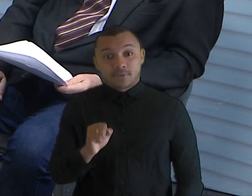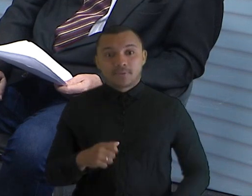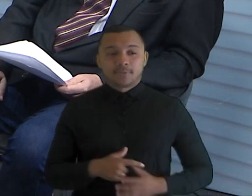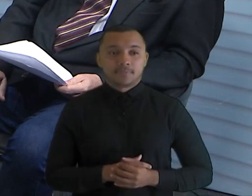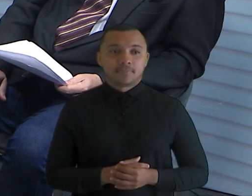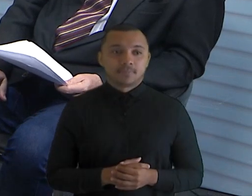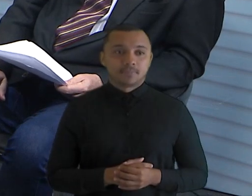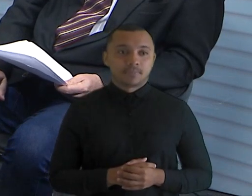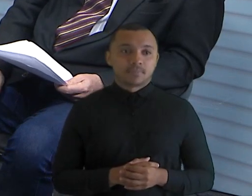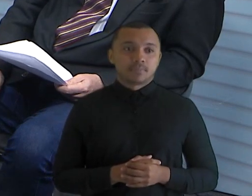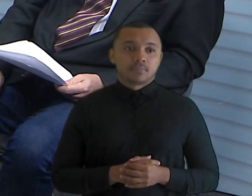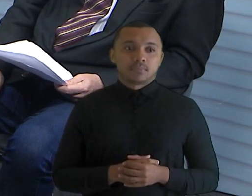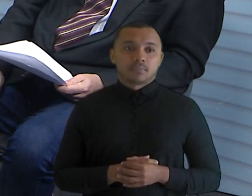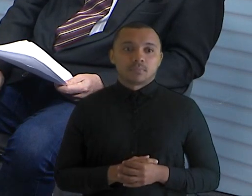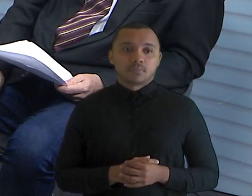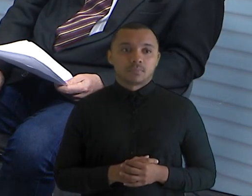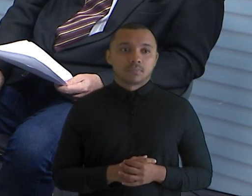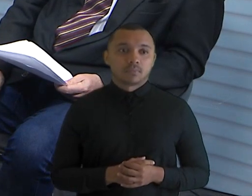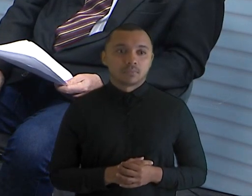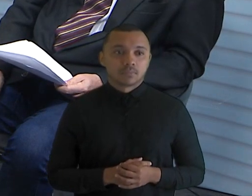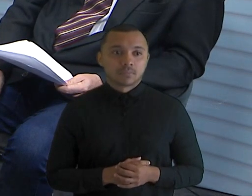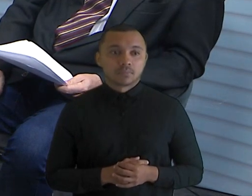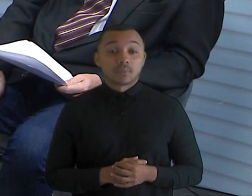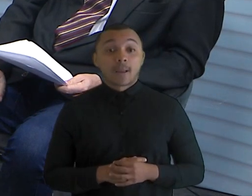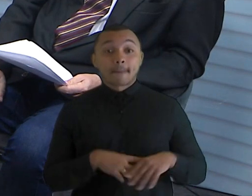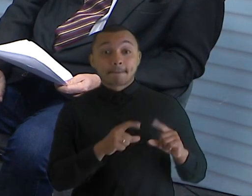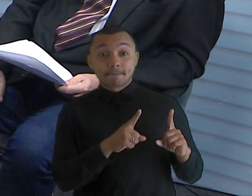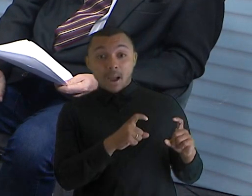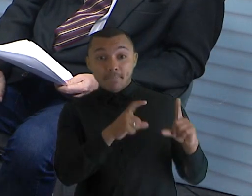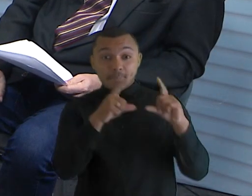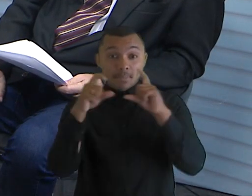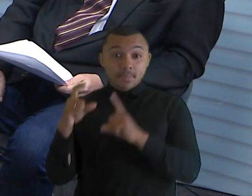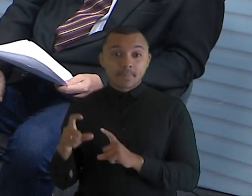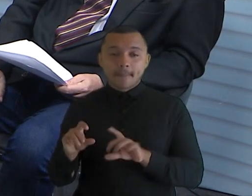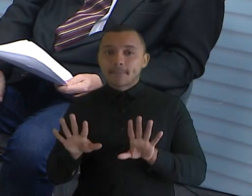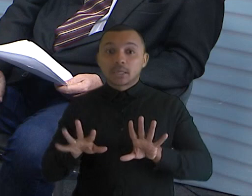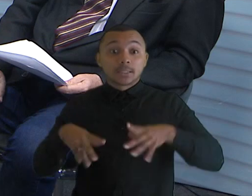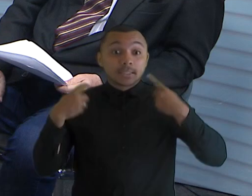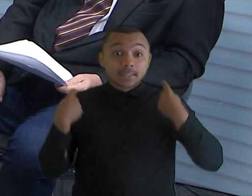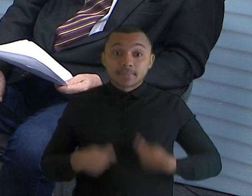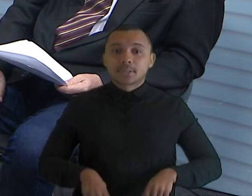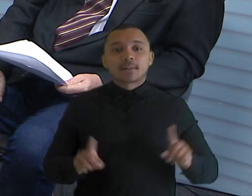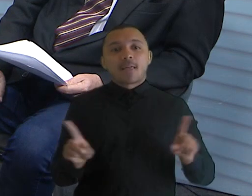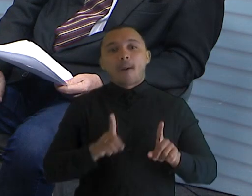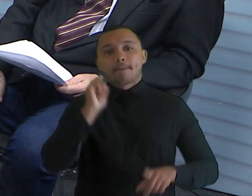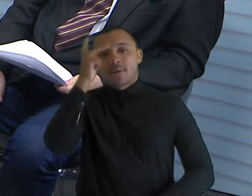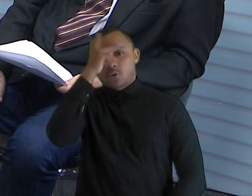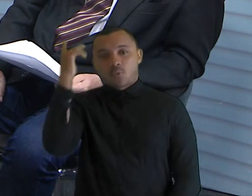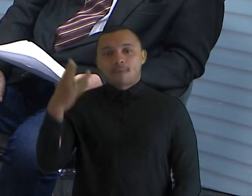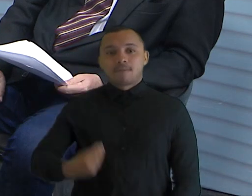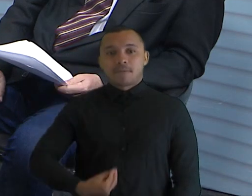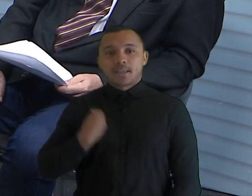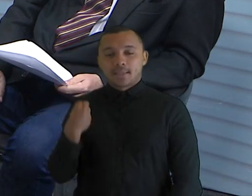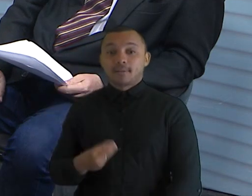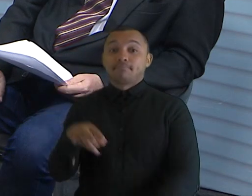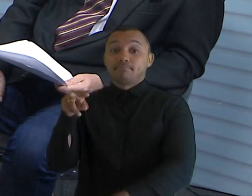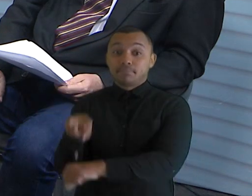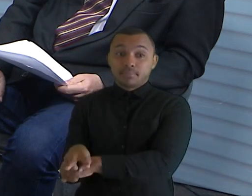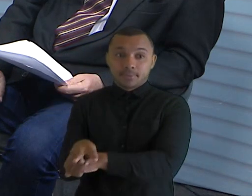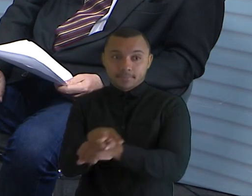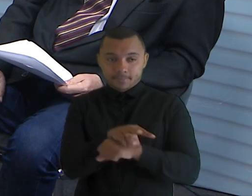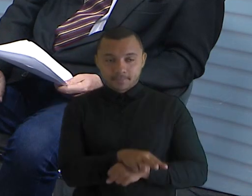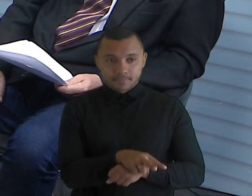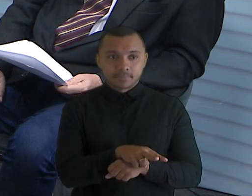a gente pode, em algumas horas, fazer a visita via drone, fotografar, mas não prescinde da ida do servidor. Então, a gente quer liberar o servidor de